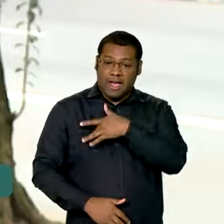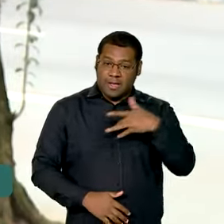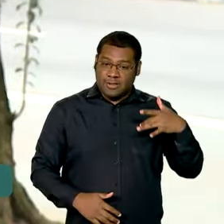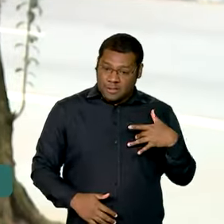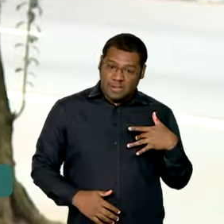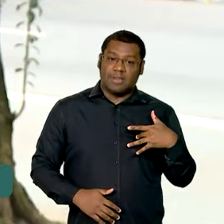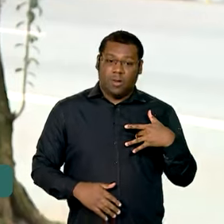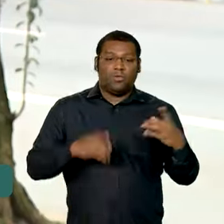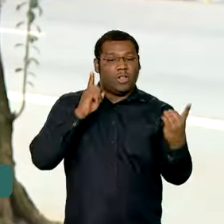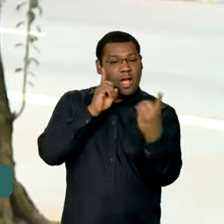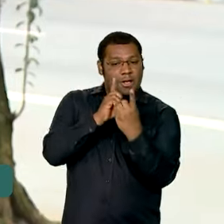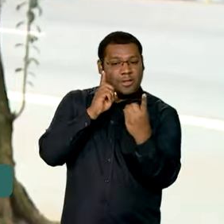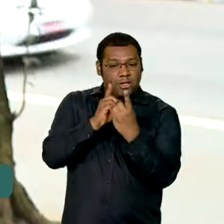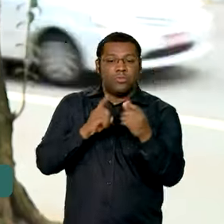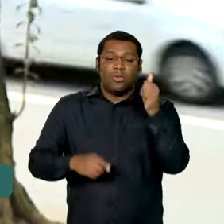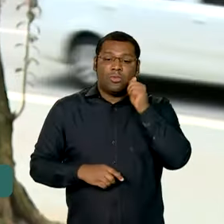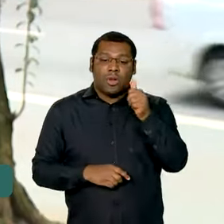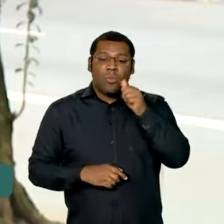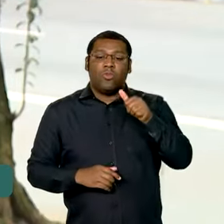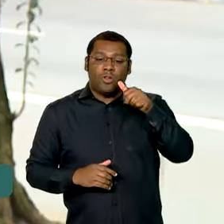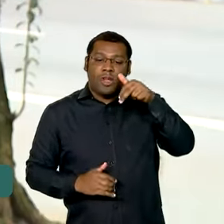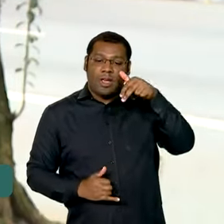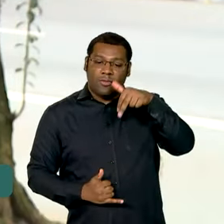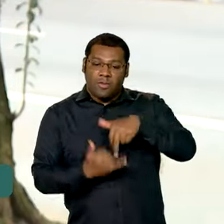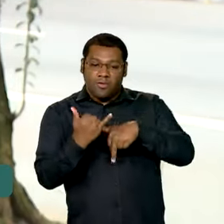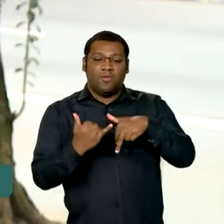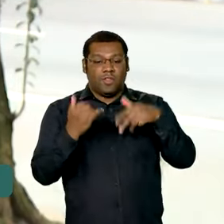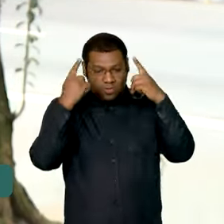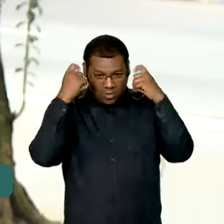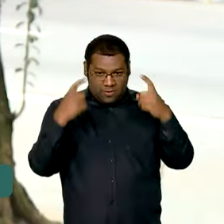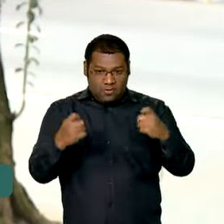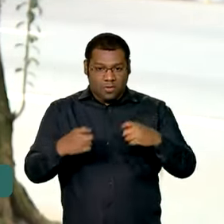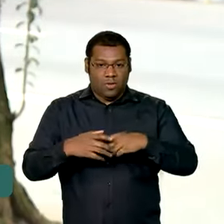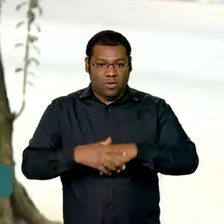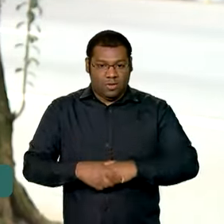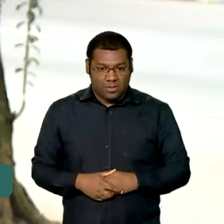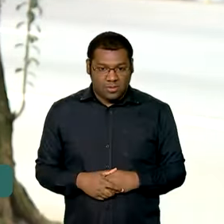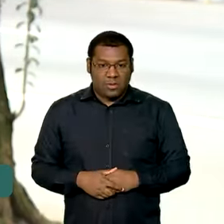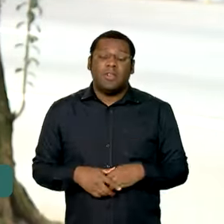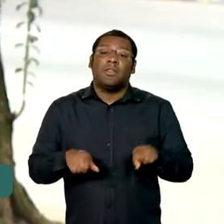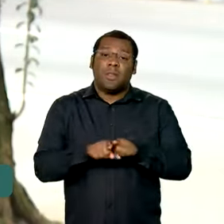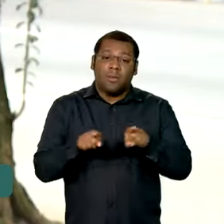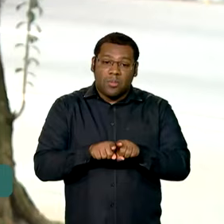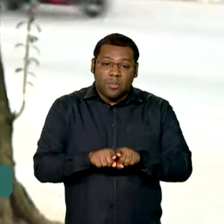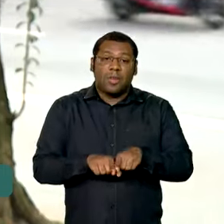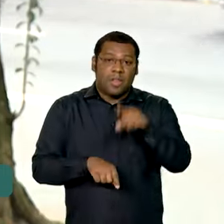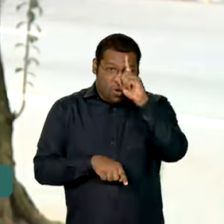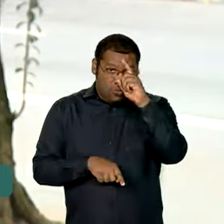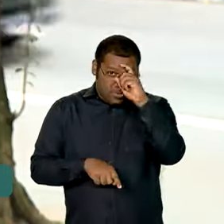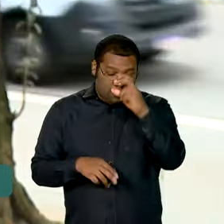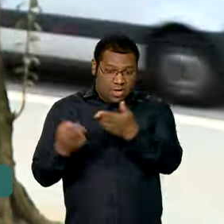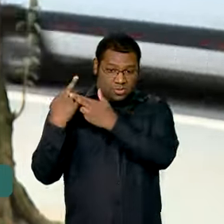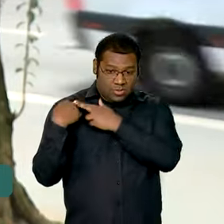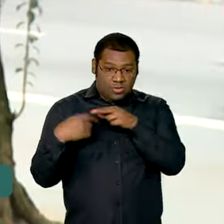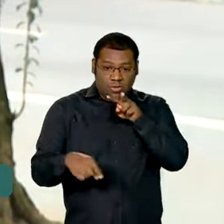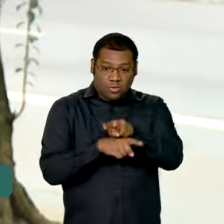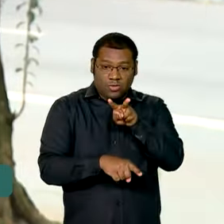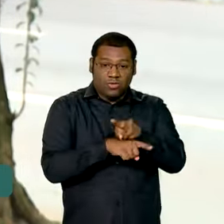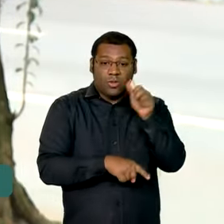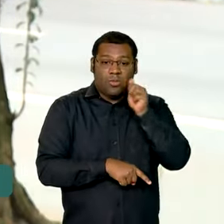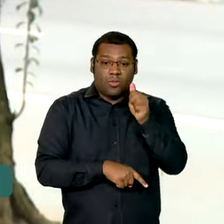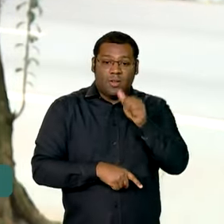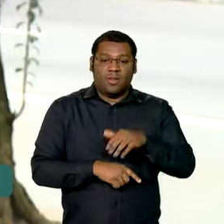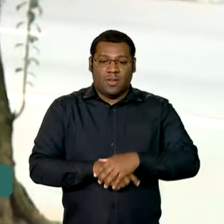integridade física, já que ela pode restringir o acesso de pessoas, incluindo o do agressor. Agora vamos ouvir o que